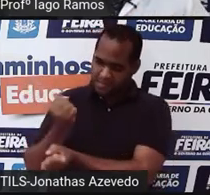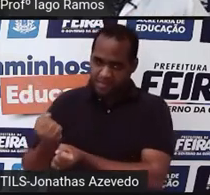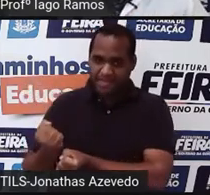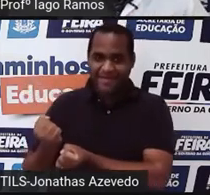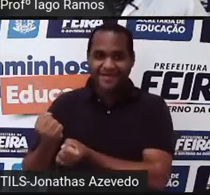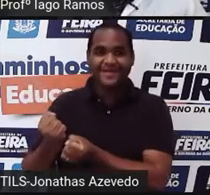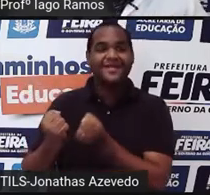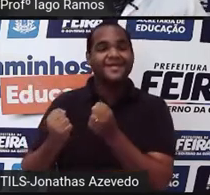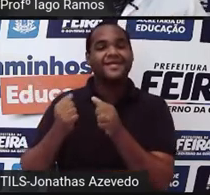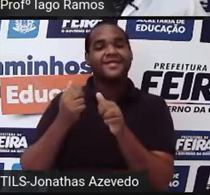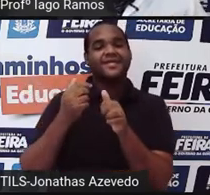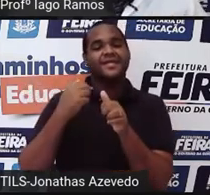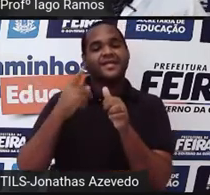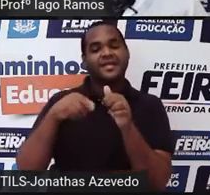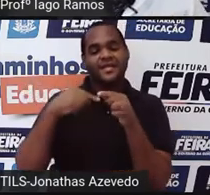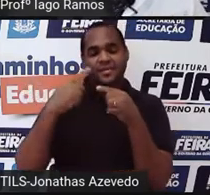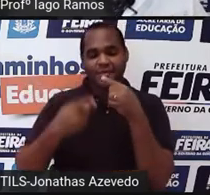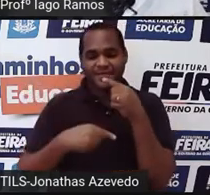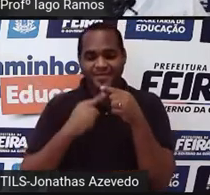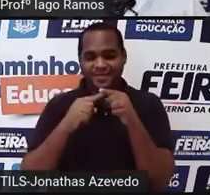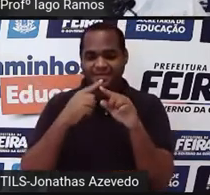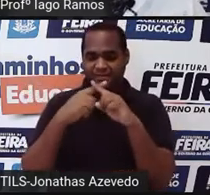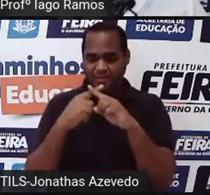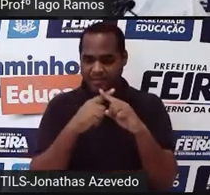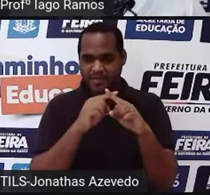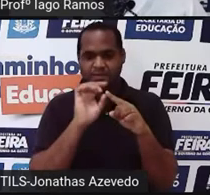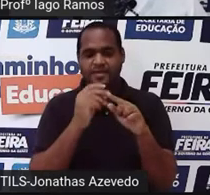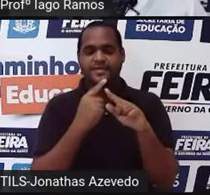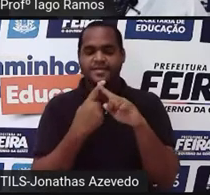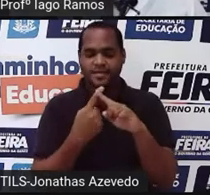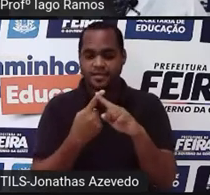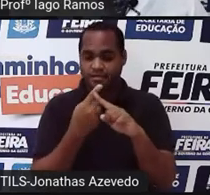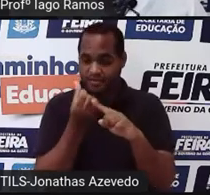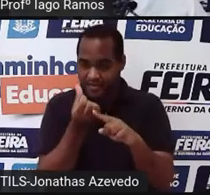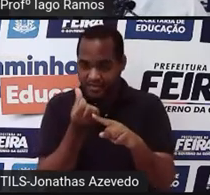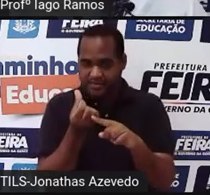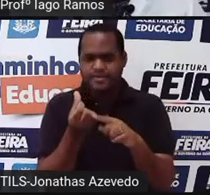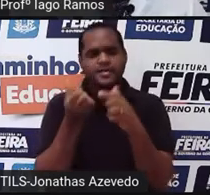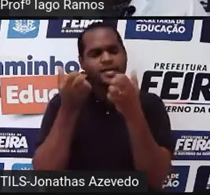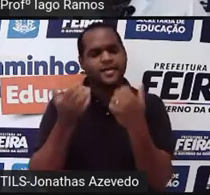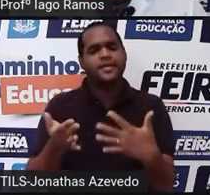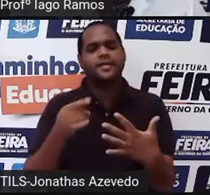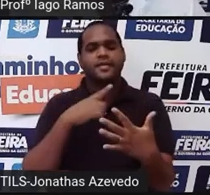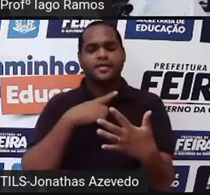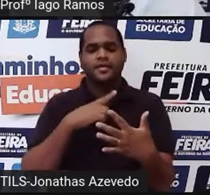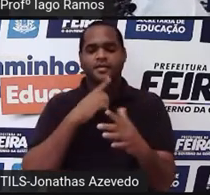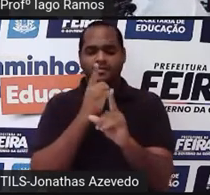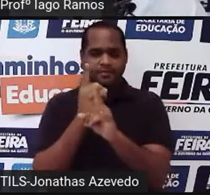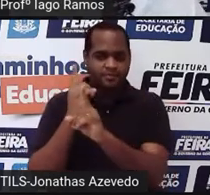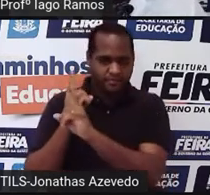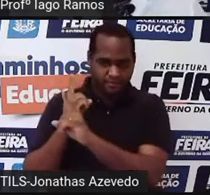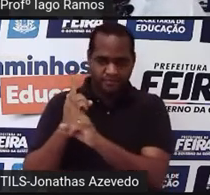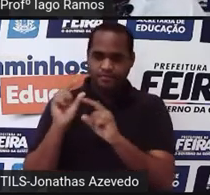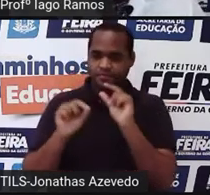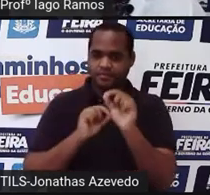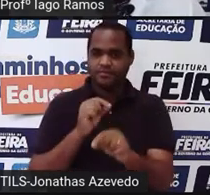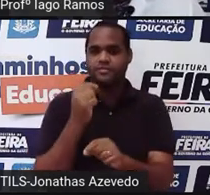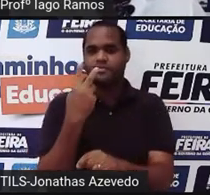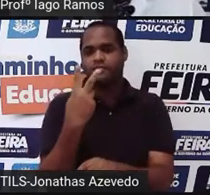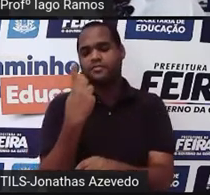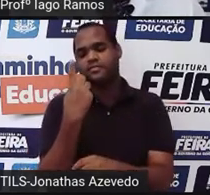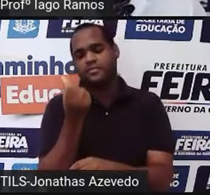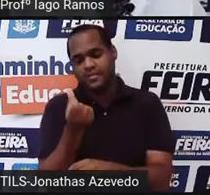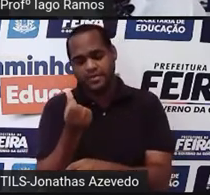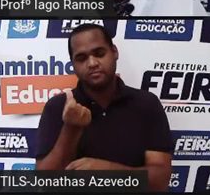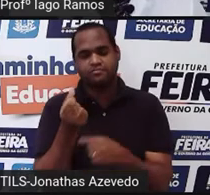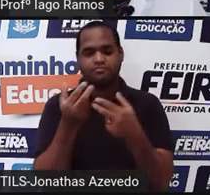multiplicado por seis, cada uma gaveta tem seis documentos. E aí a gente encontra, né, 216